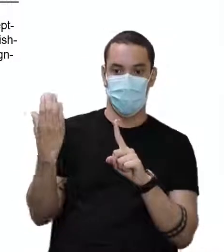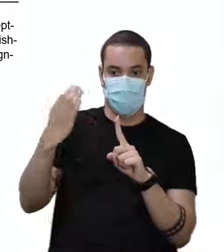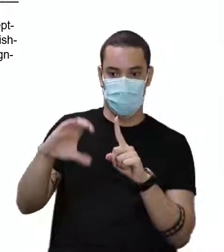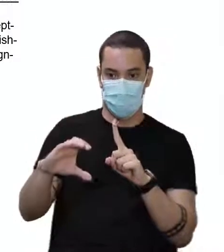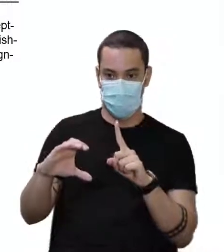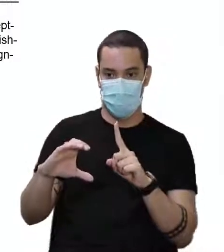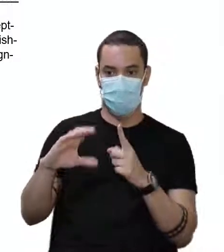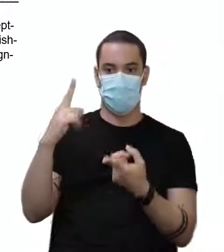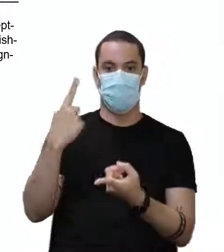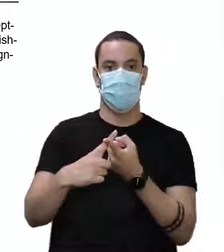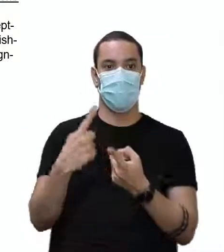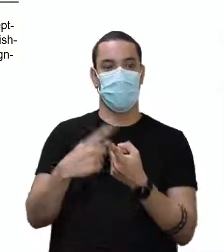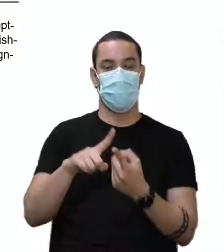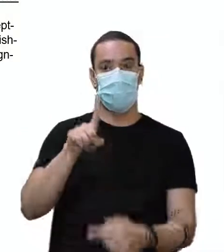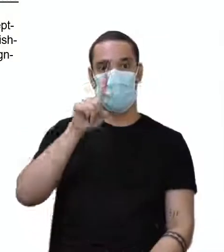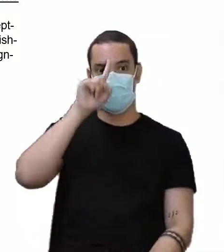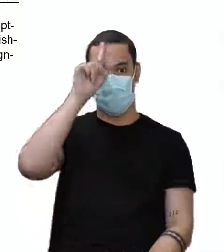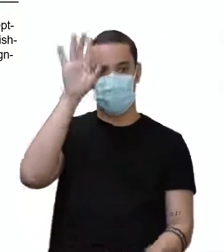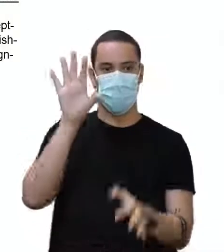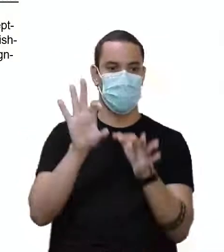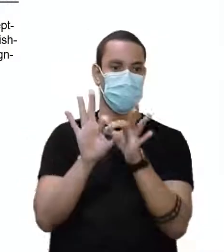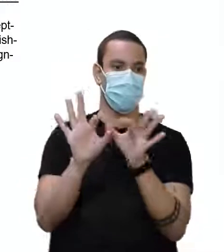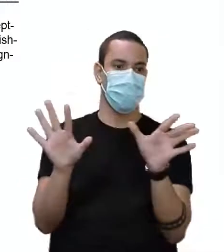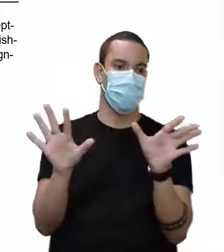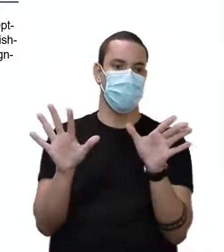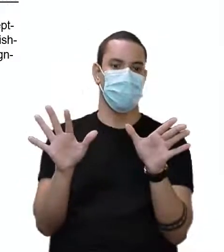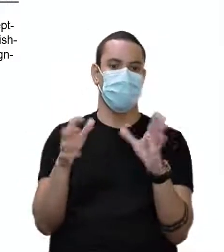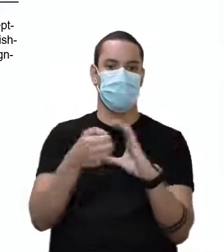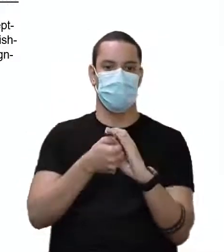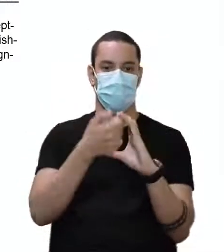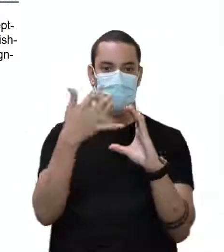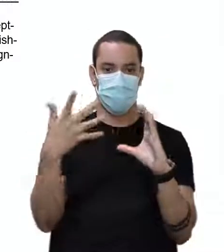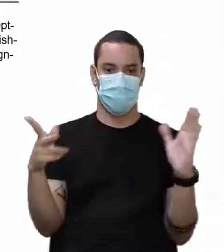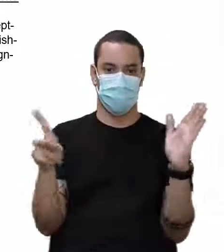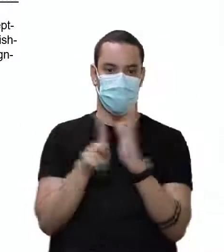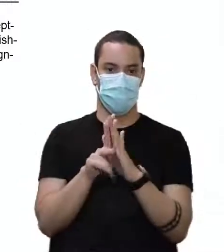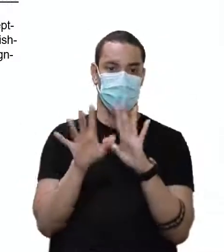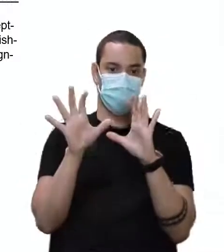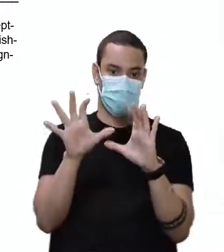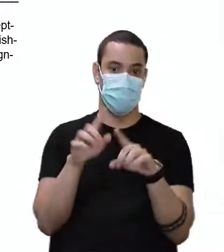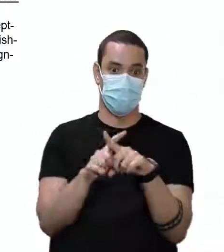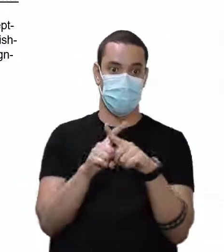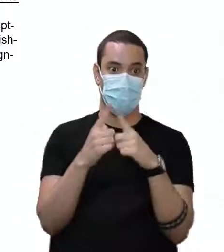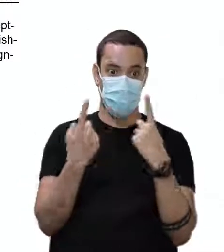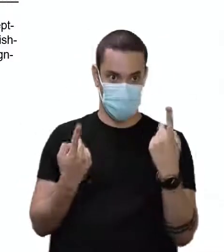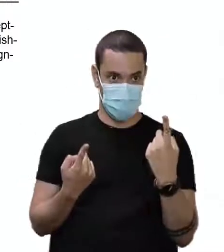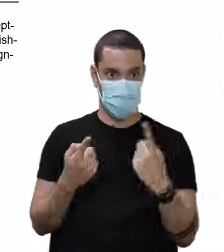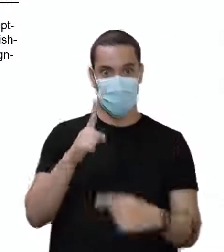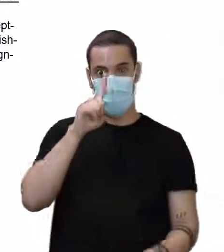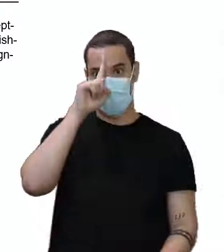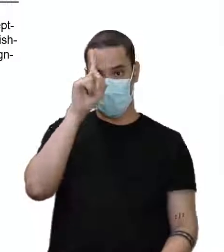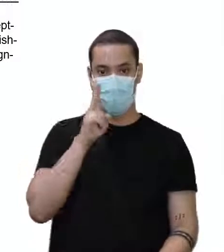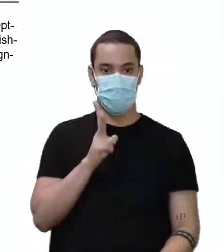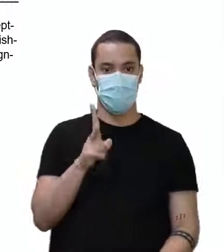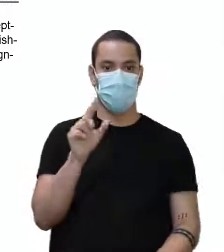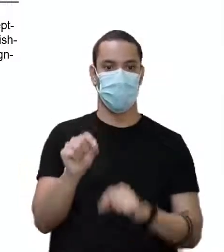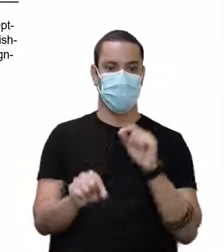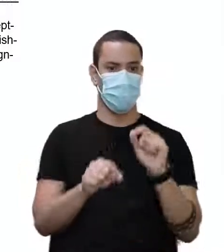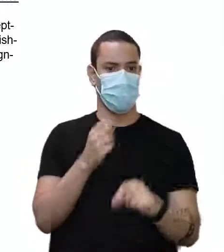ideia de deixar ele caracterizando esse substantivo. Mas, ainda assim, a ideia continua o quê?